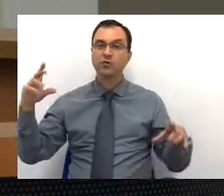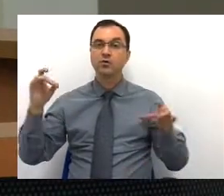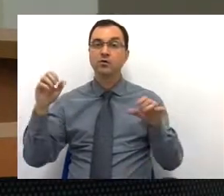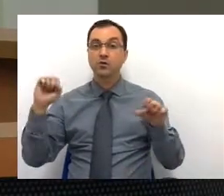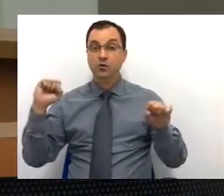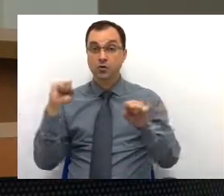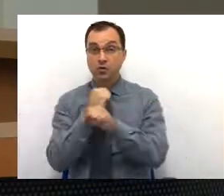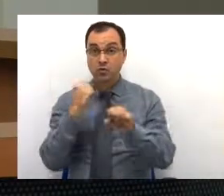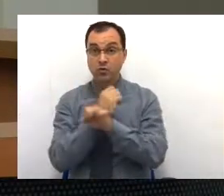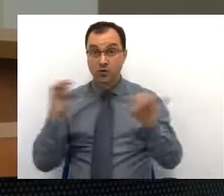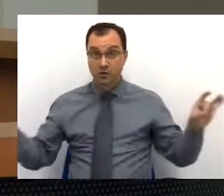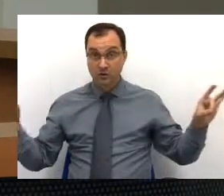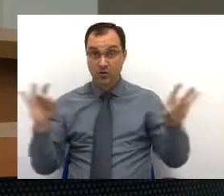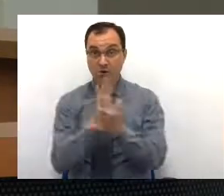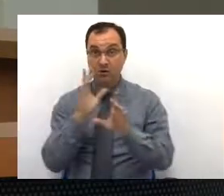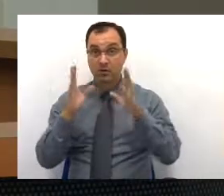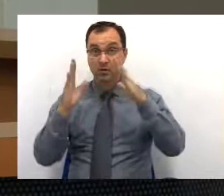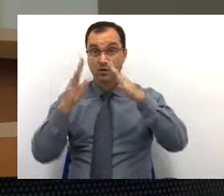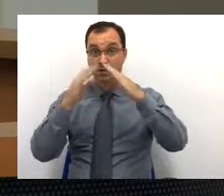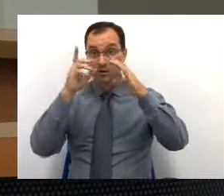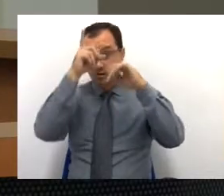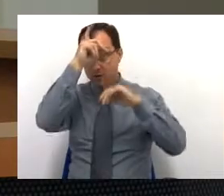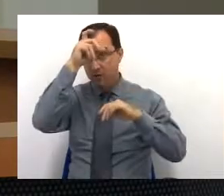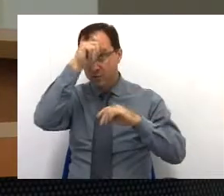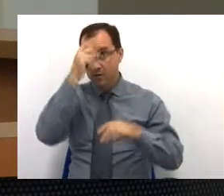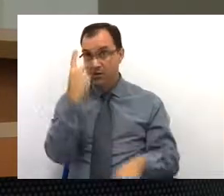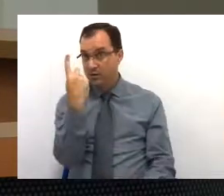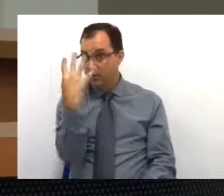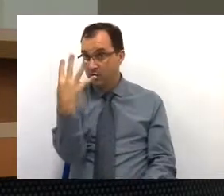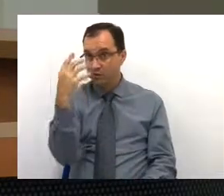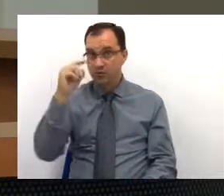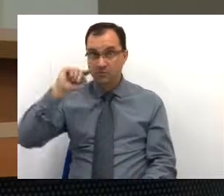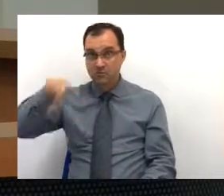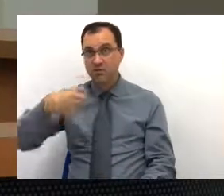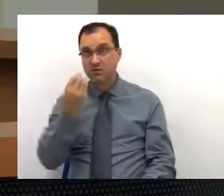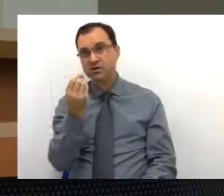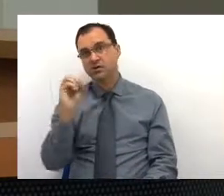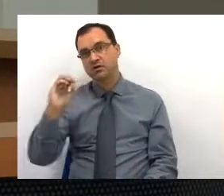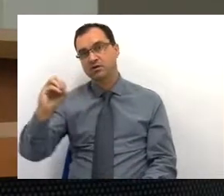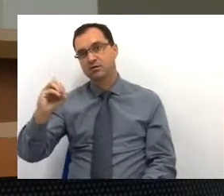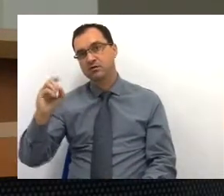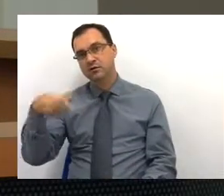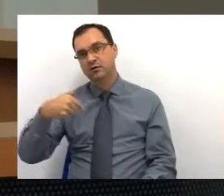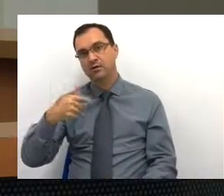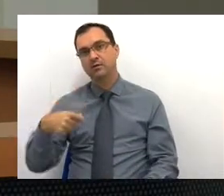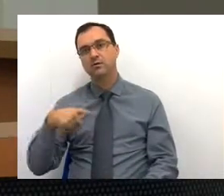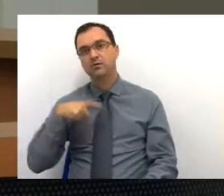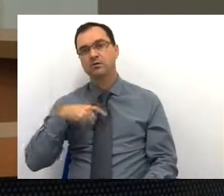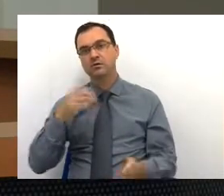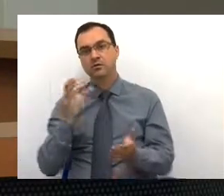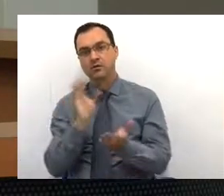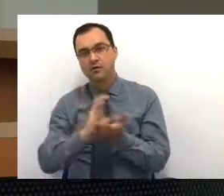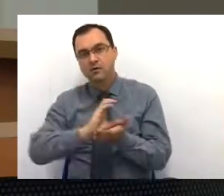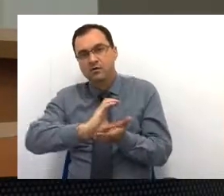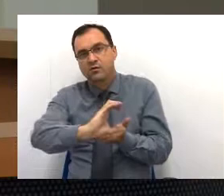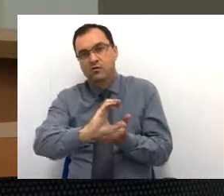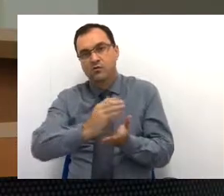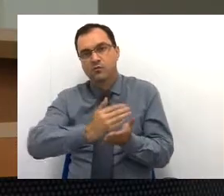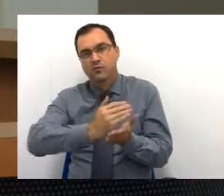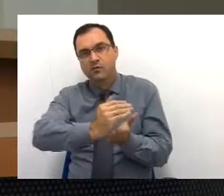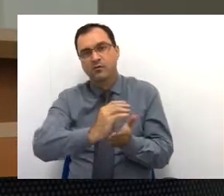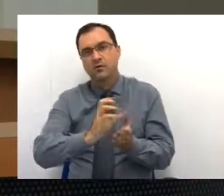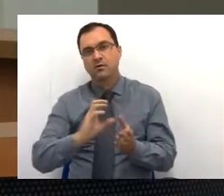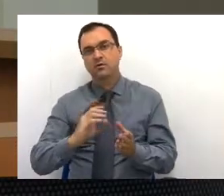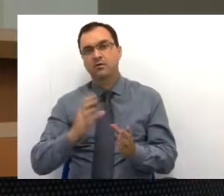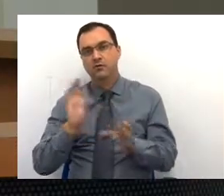do Hospital Pimentas Bom Sucesso, um valor de 14 milhões e 600. Então, essa também é uma grande fatia aí desses investimentos